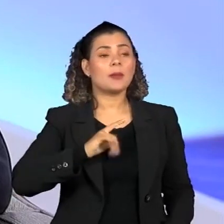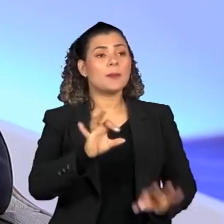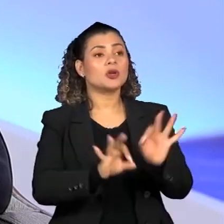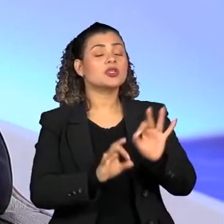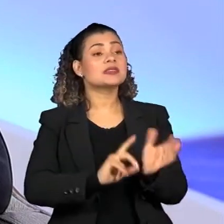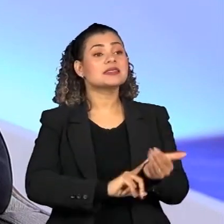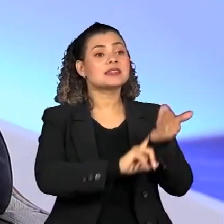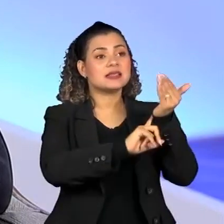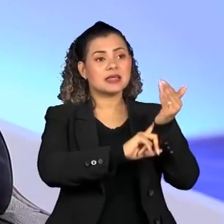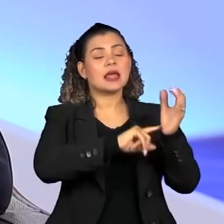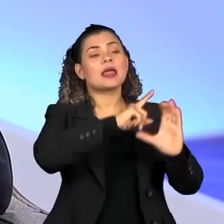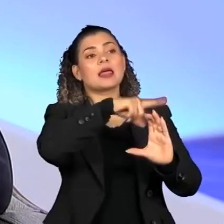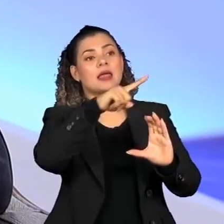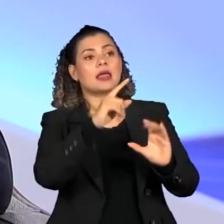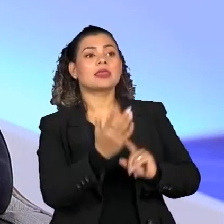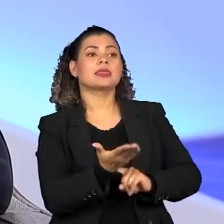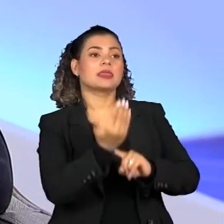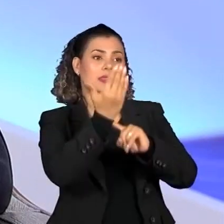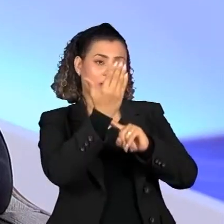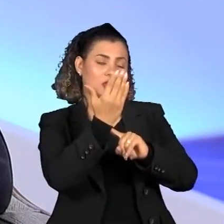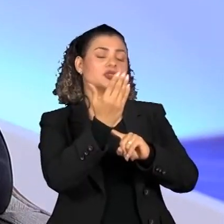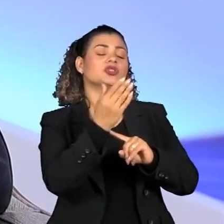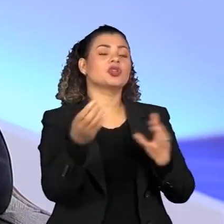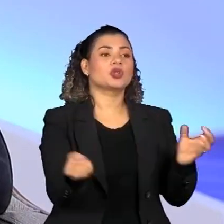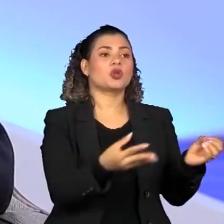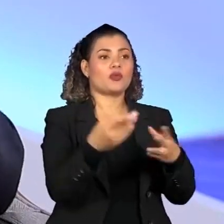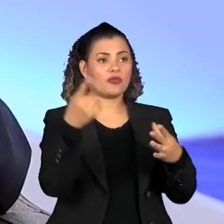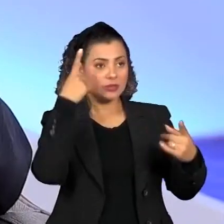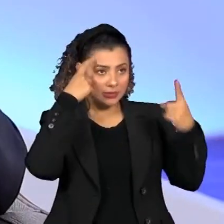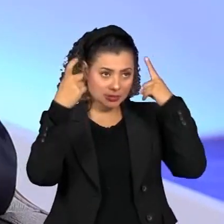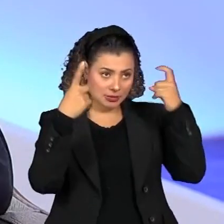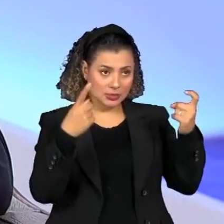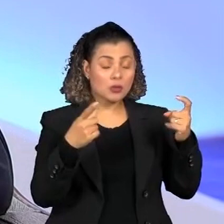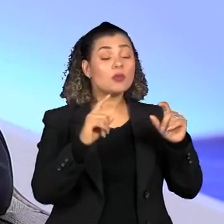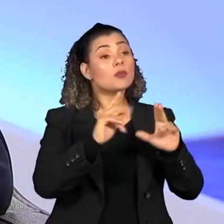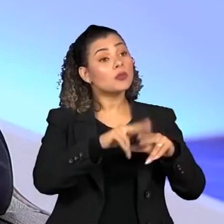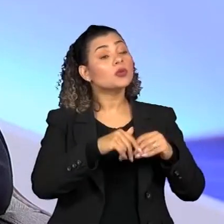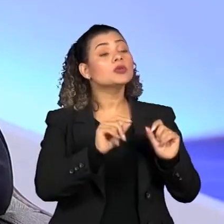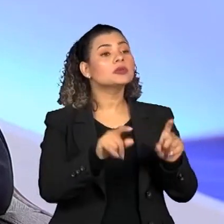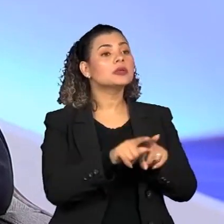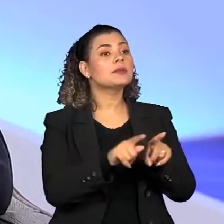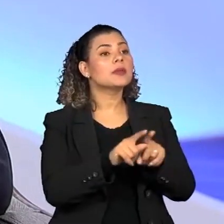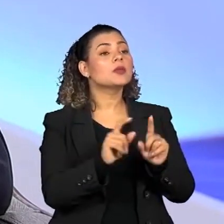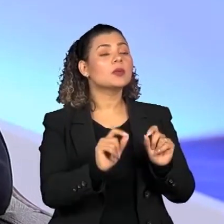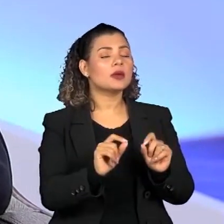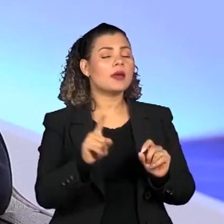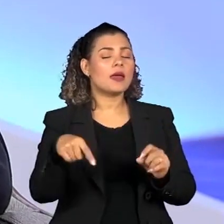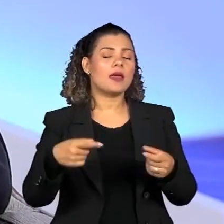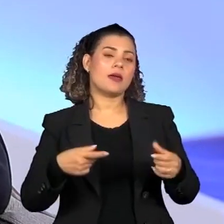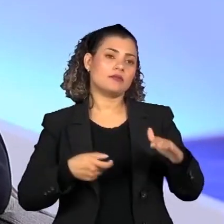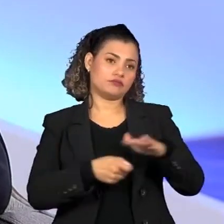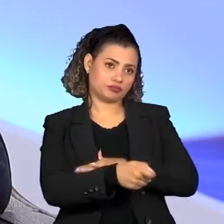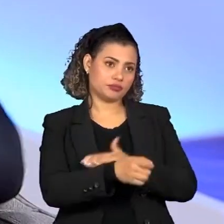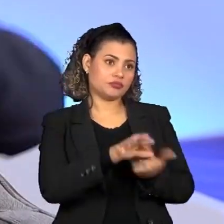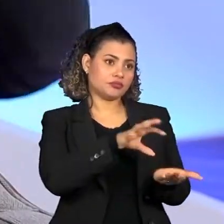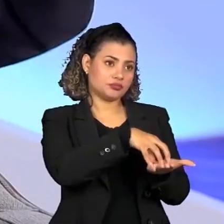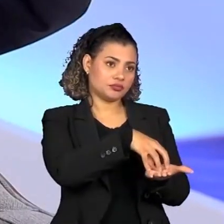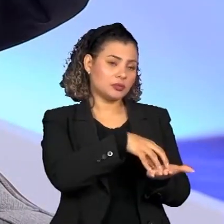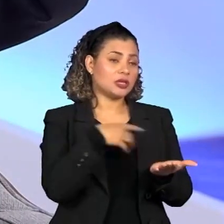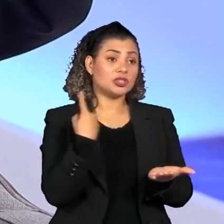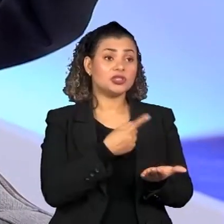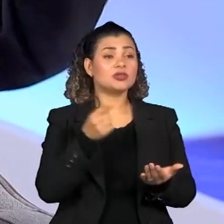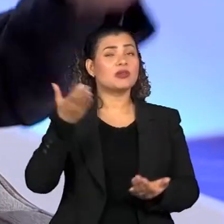de Ciência, Tecnologia e Inovação, que é um fundo que a FAPESP administra, que resulta